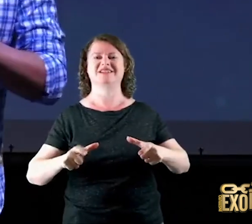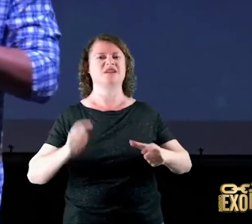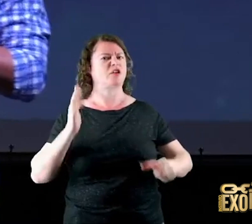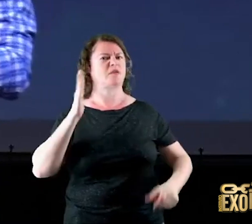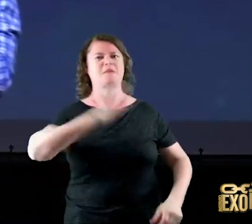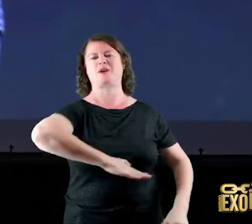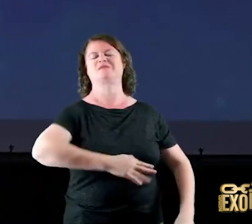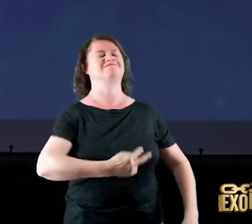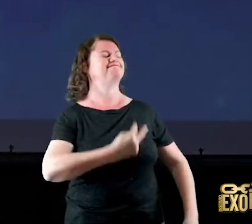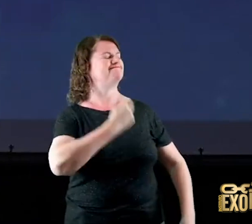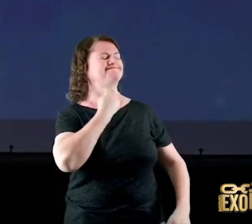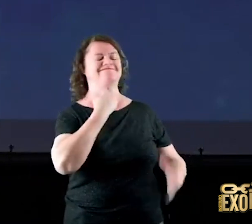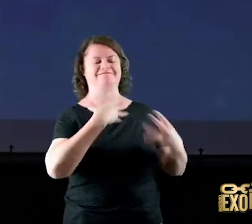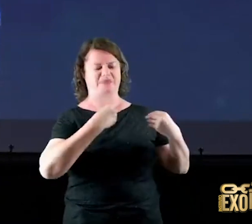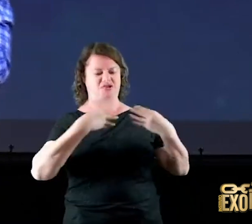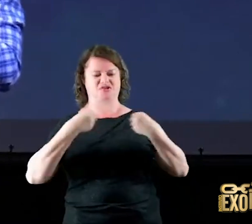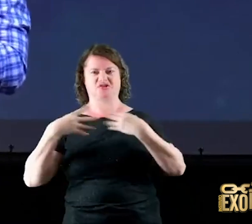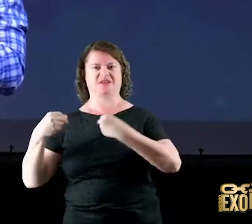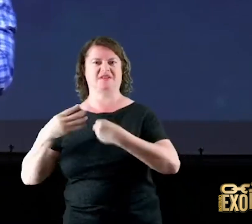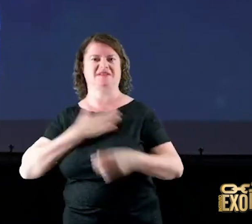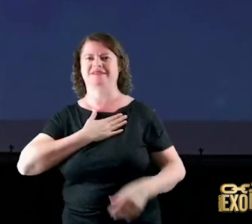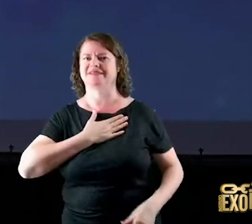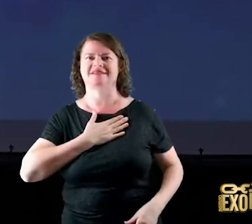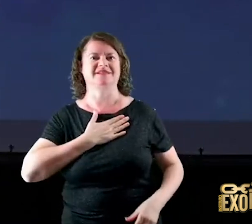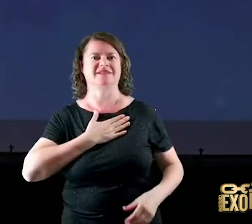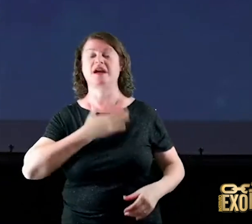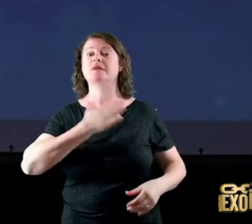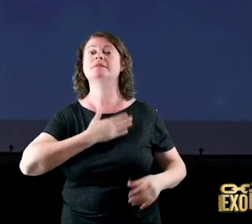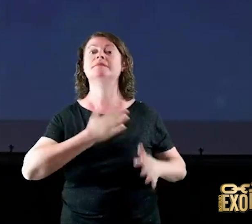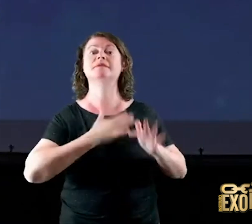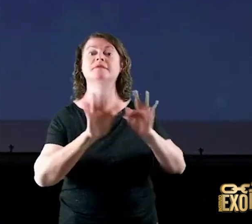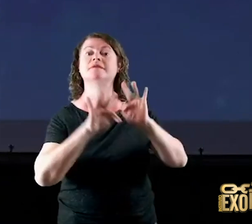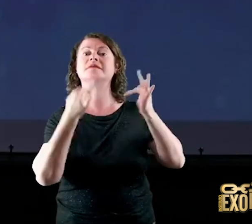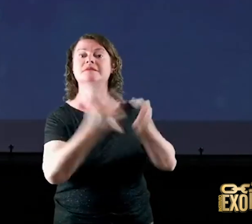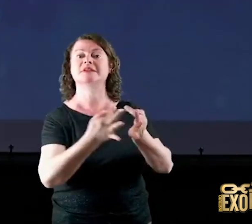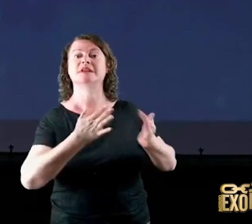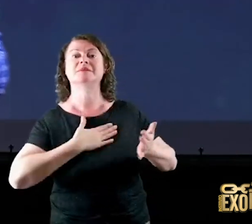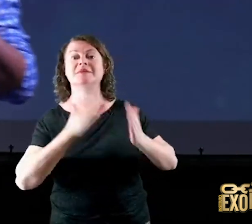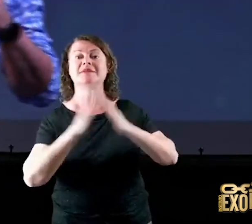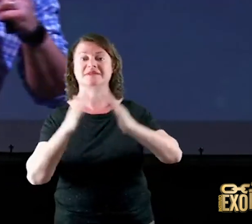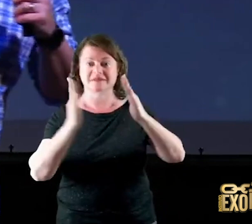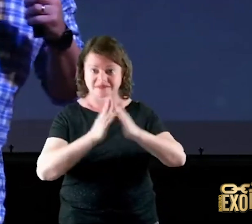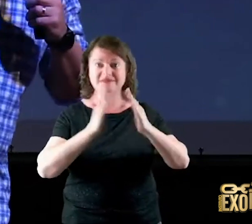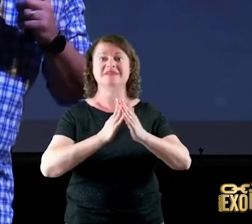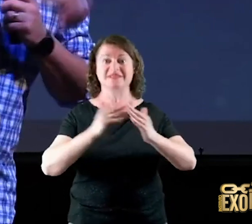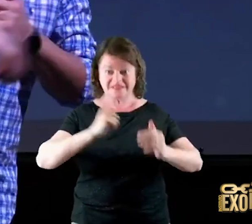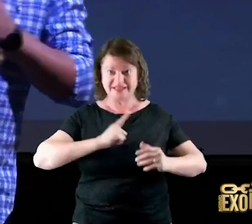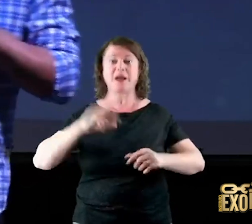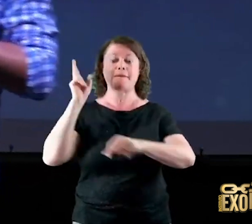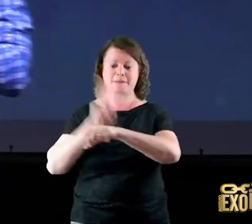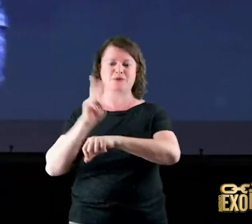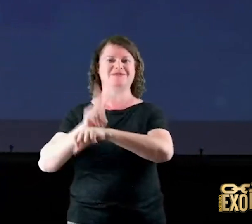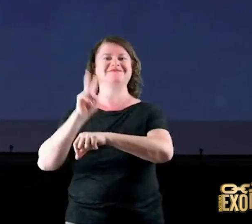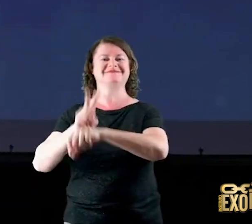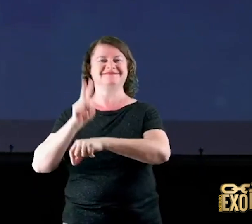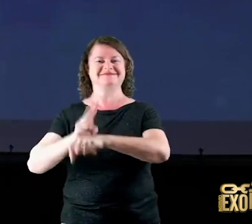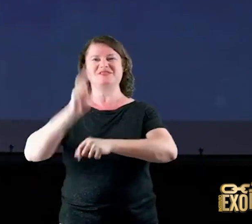pode me atingir a minha casa é protegida por essa muralha de fogo